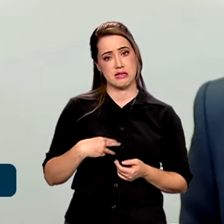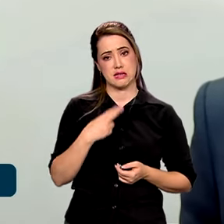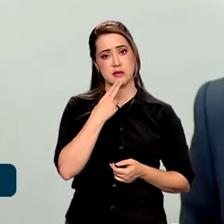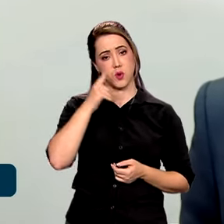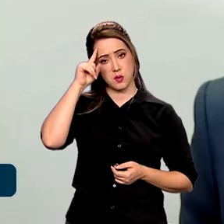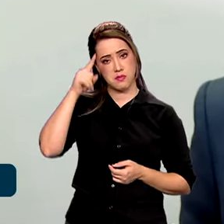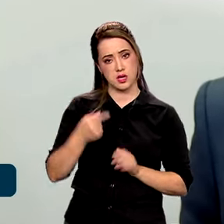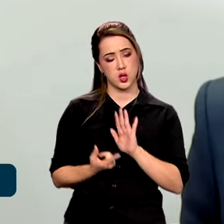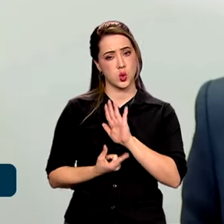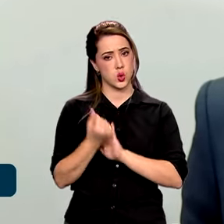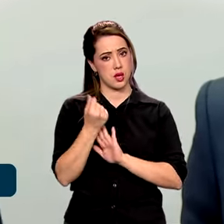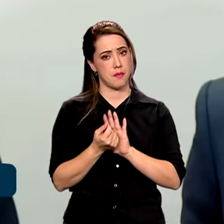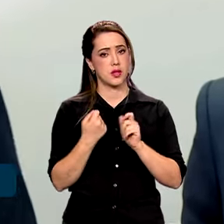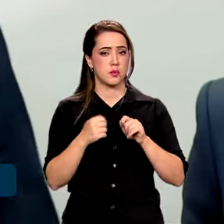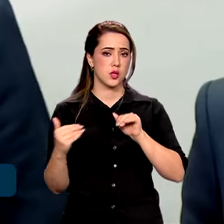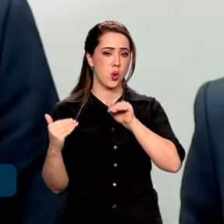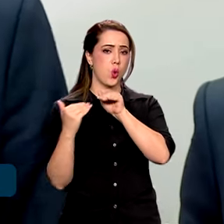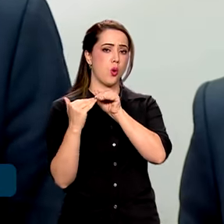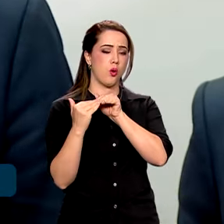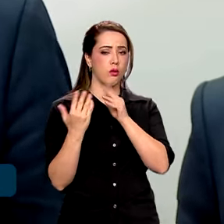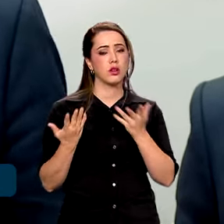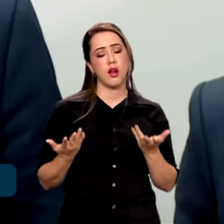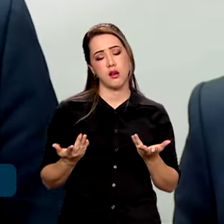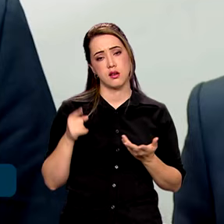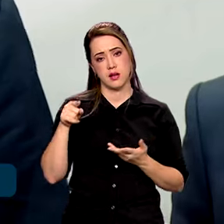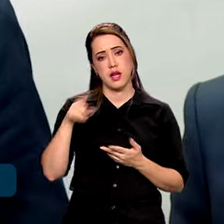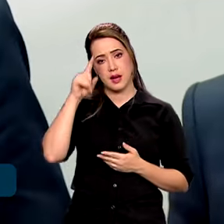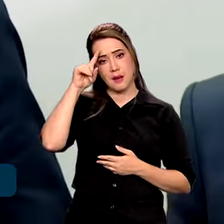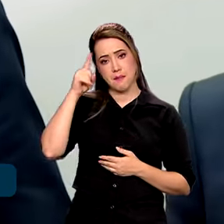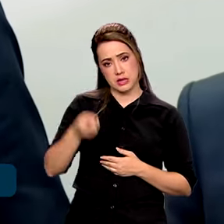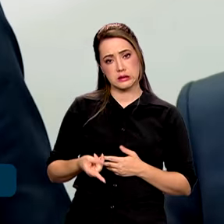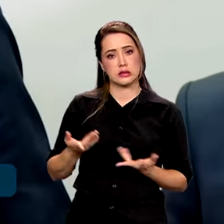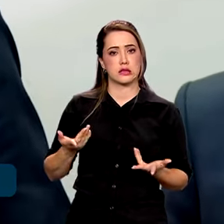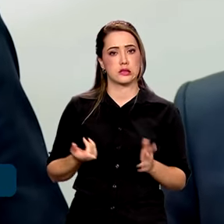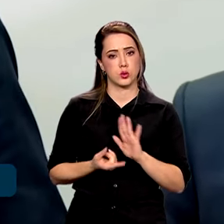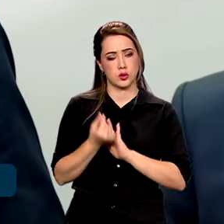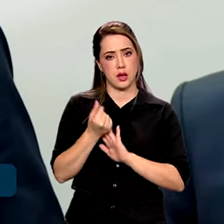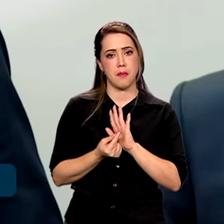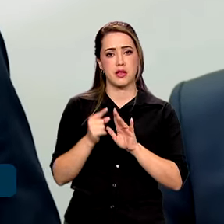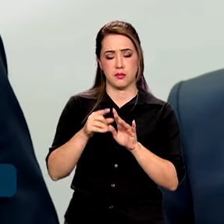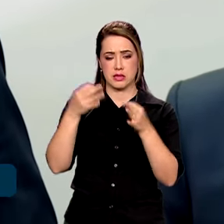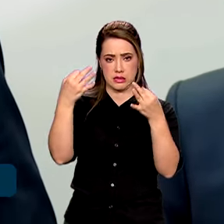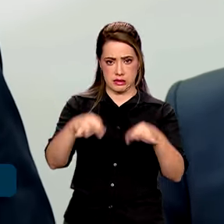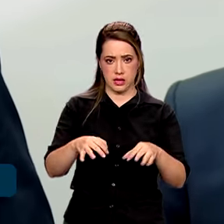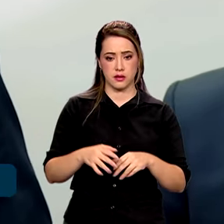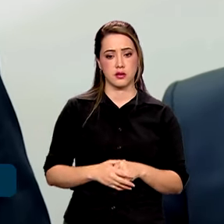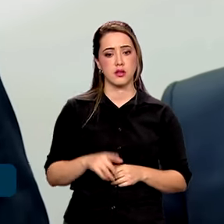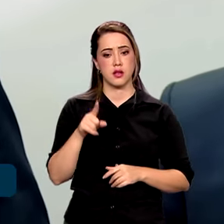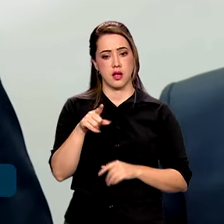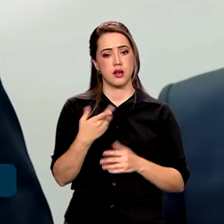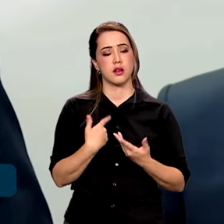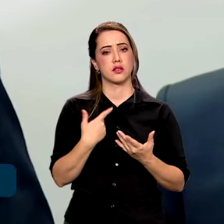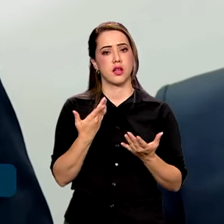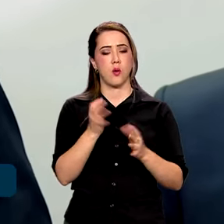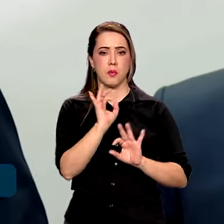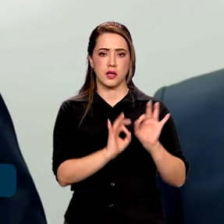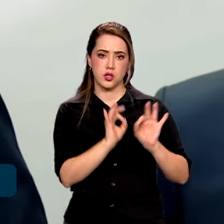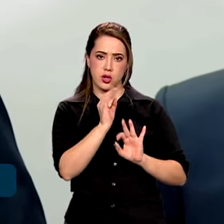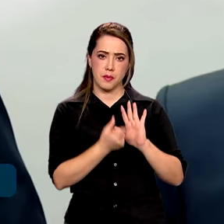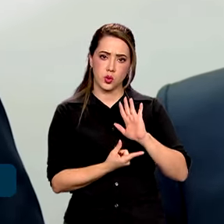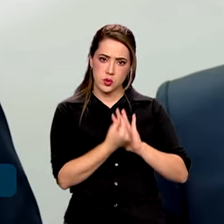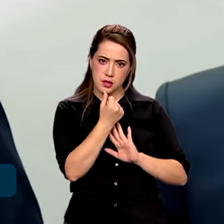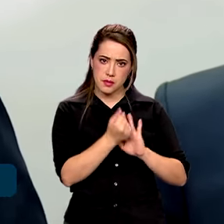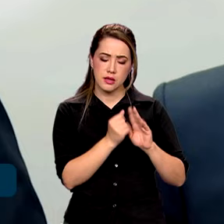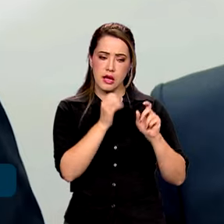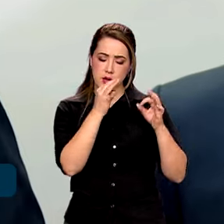Mas é correta a maneira como ela está. Estou brincando, mas a Simone está fazendo uma peça orçamentária muito consistente.